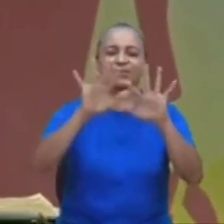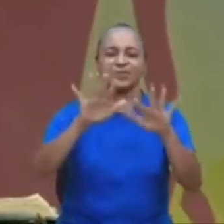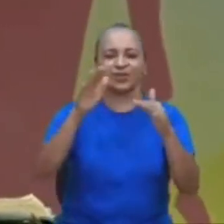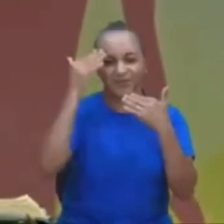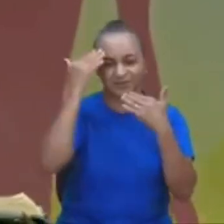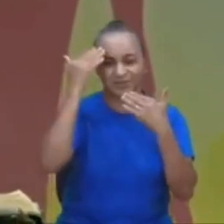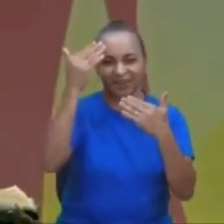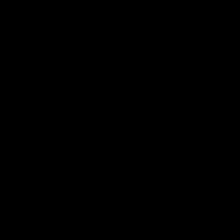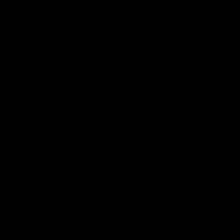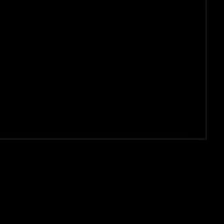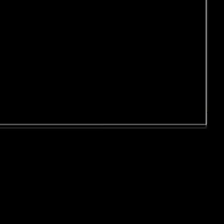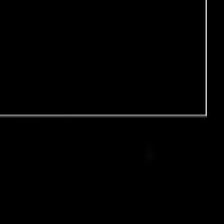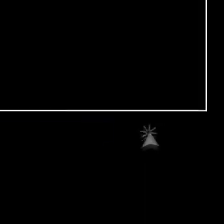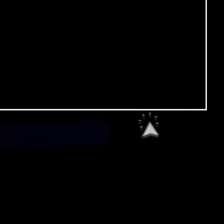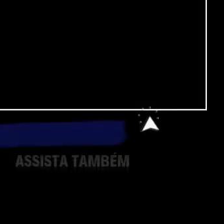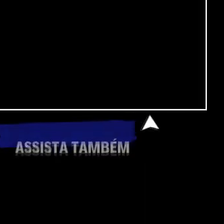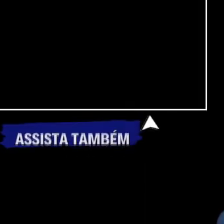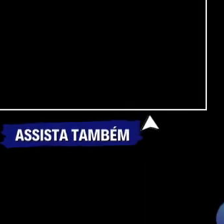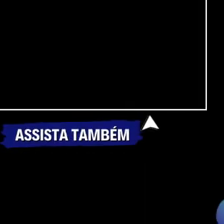Amém.